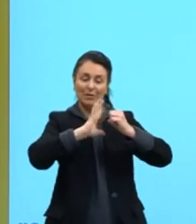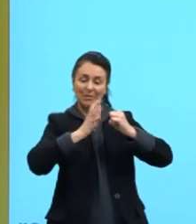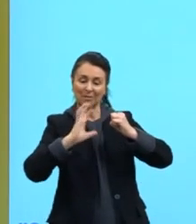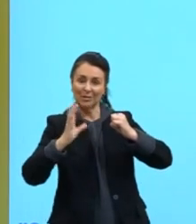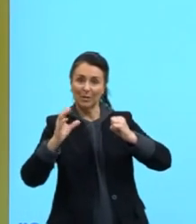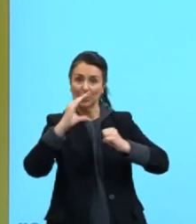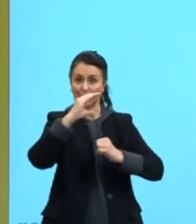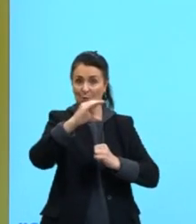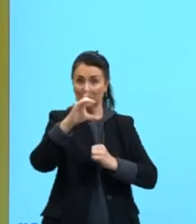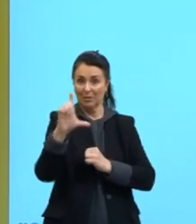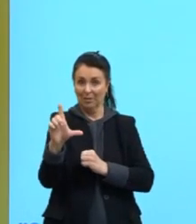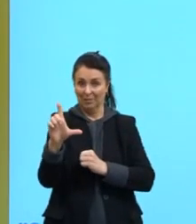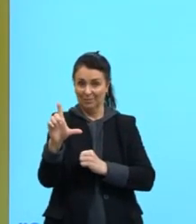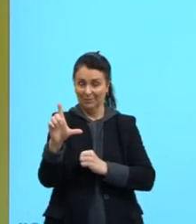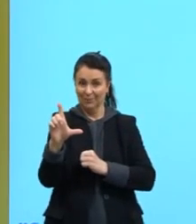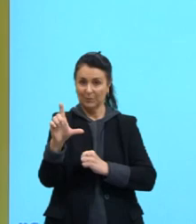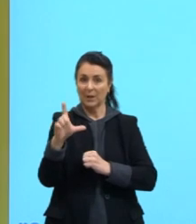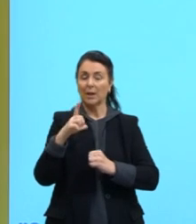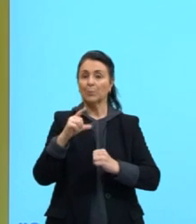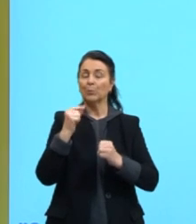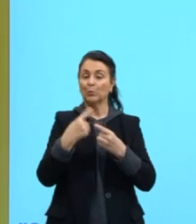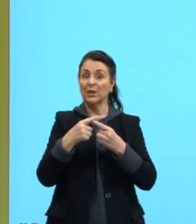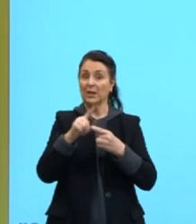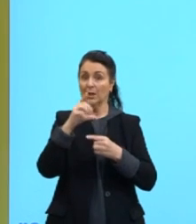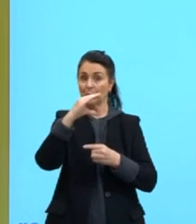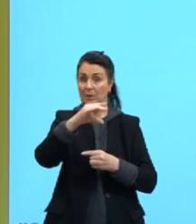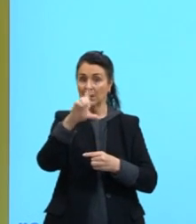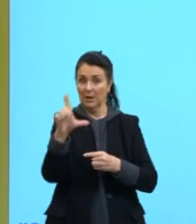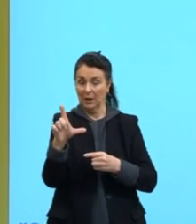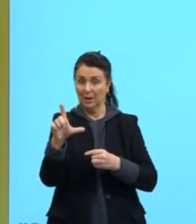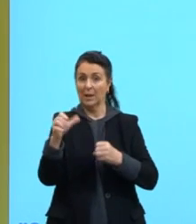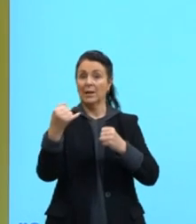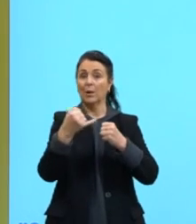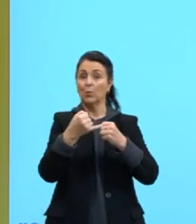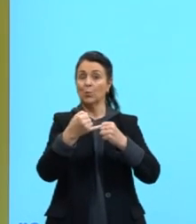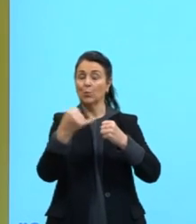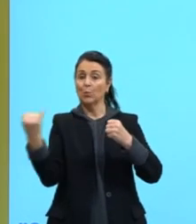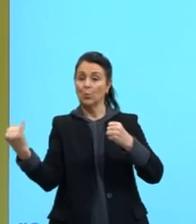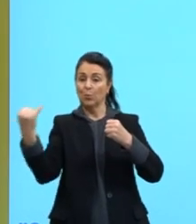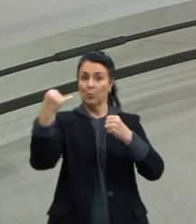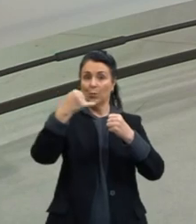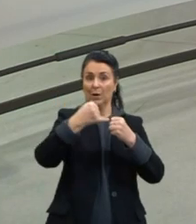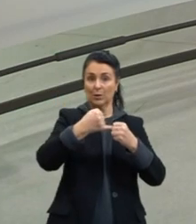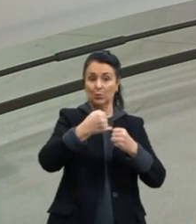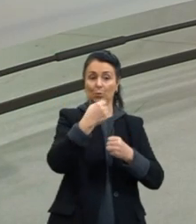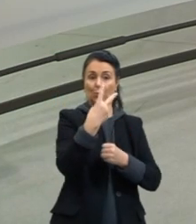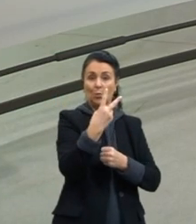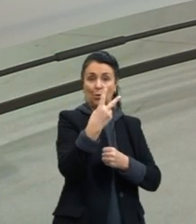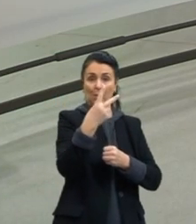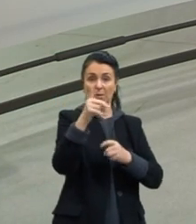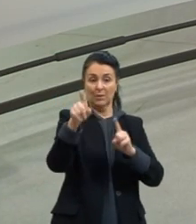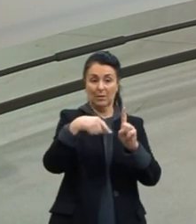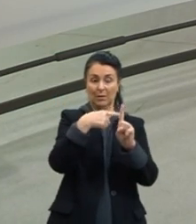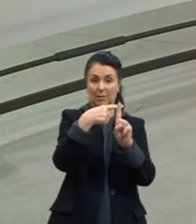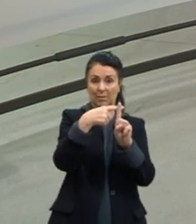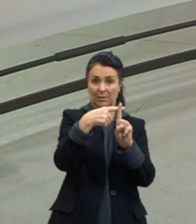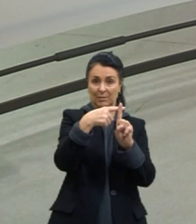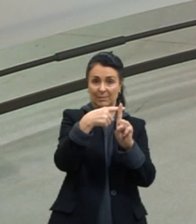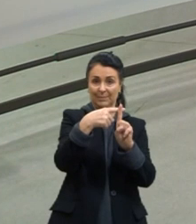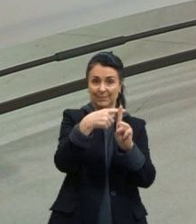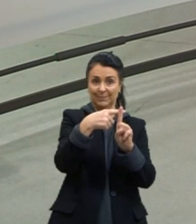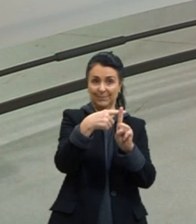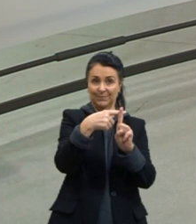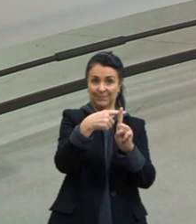O cálcio, ele é um cátion, tá? Dois mais. A gente até pode colocar aqui para lembrar no quadro,